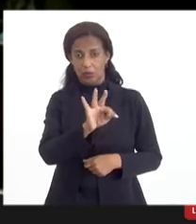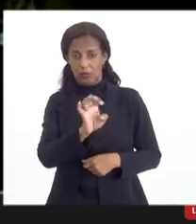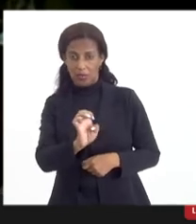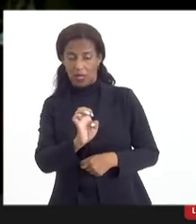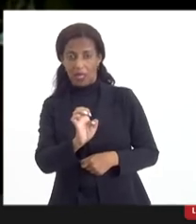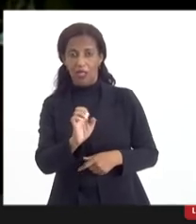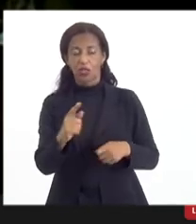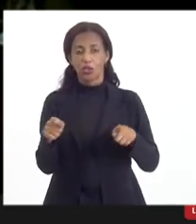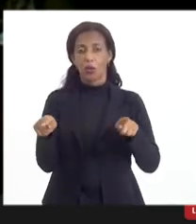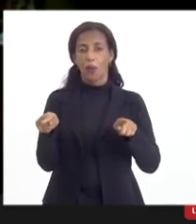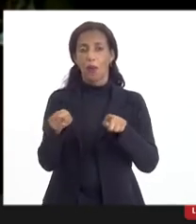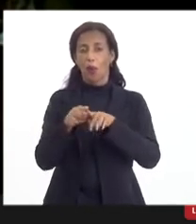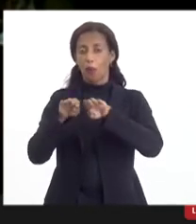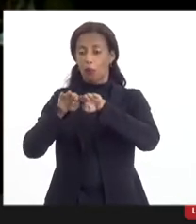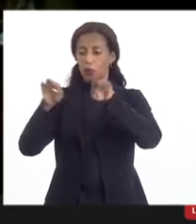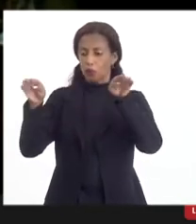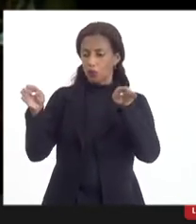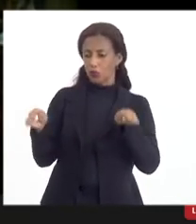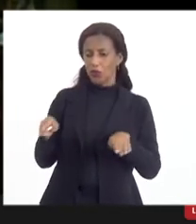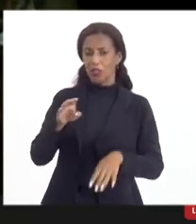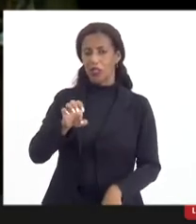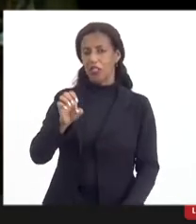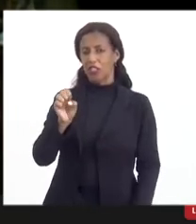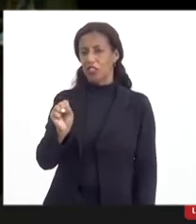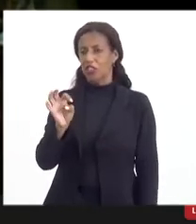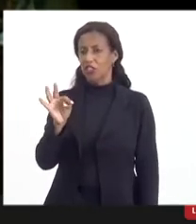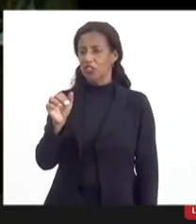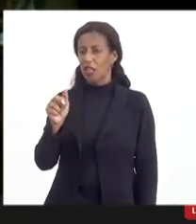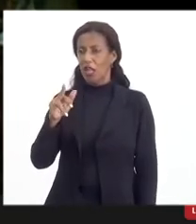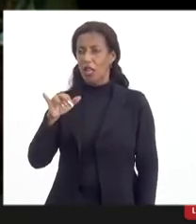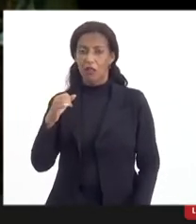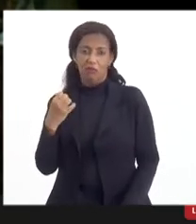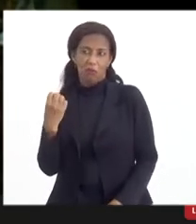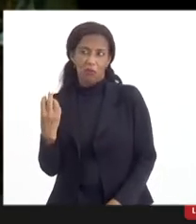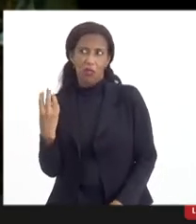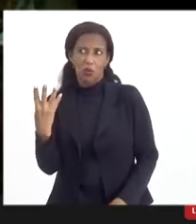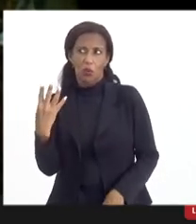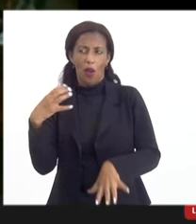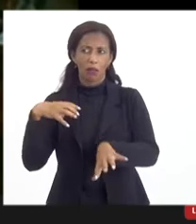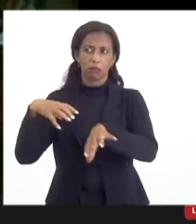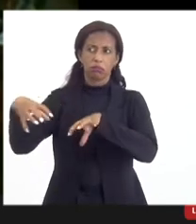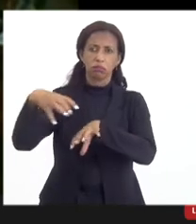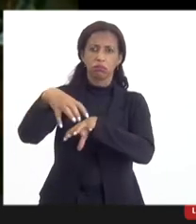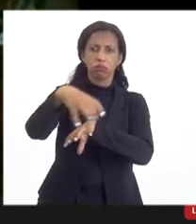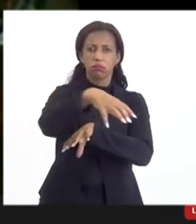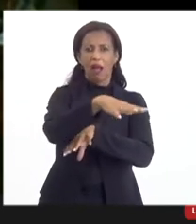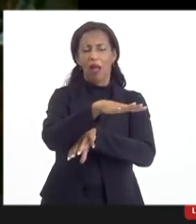por exemplo, do estaleiro, nós temos aqui pelo menos três ou quatro áreas importantes aqui no Rio de Janeiro,